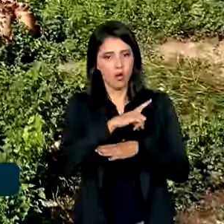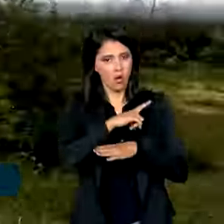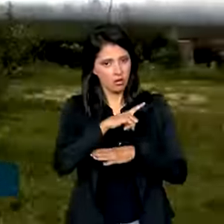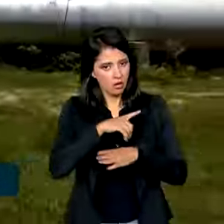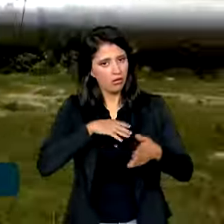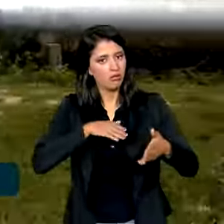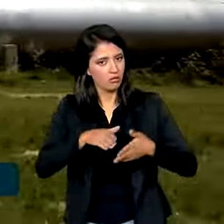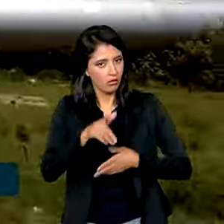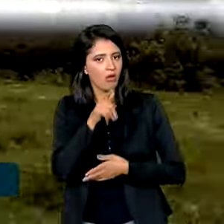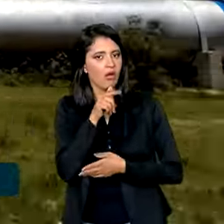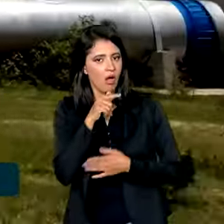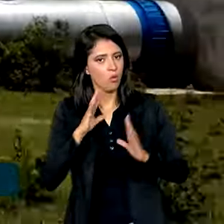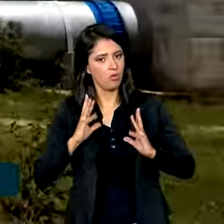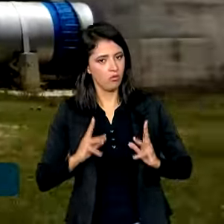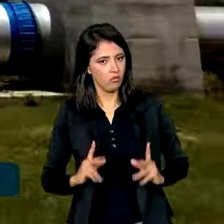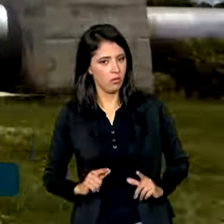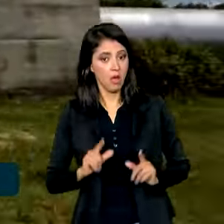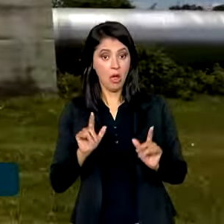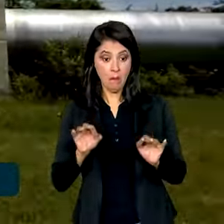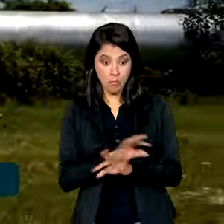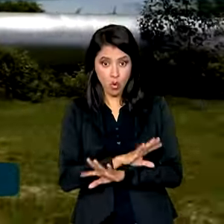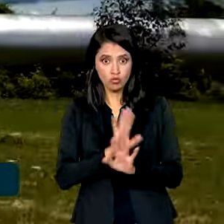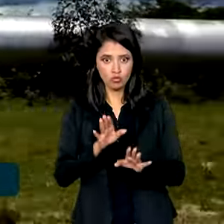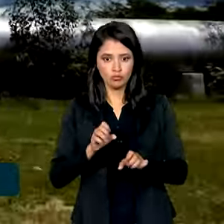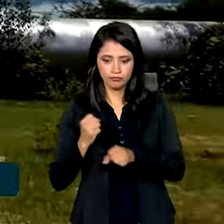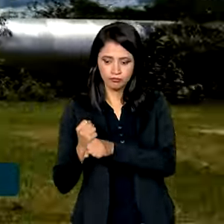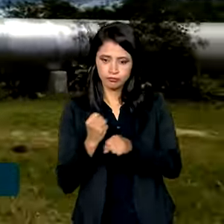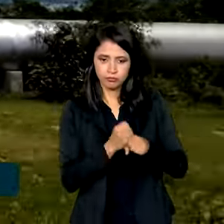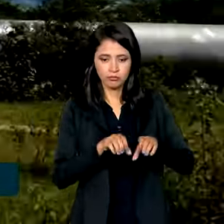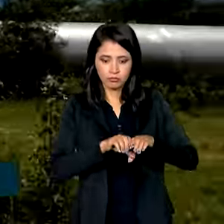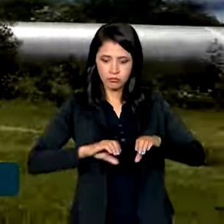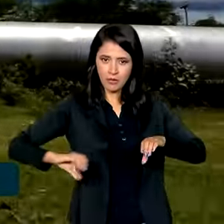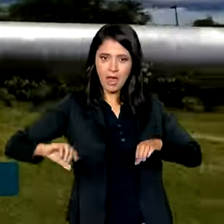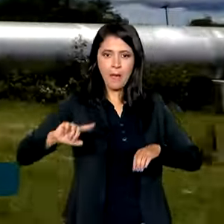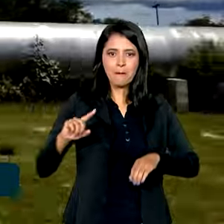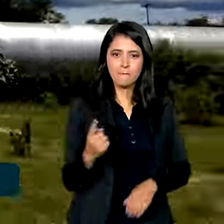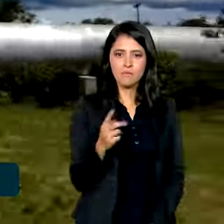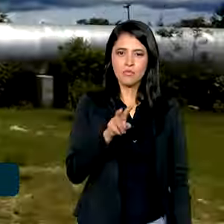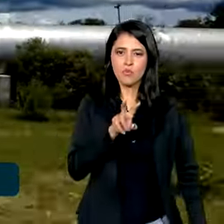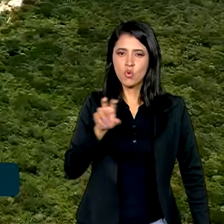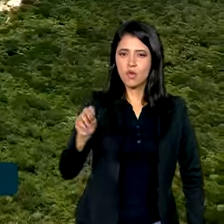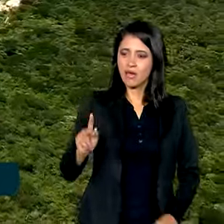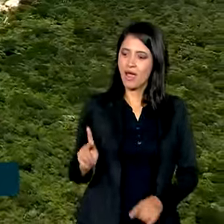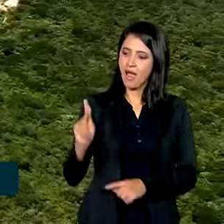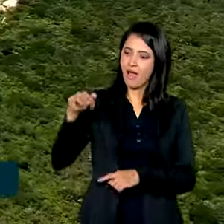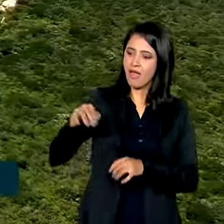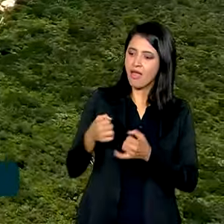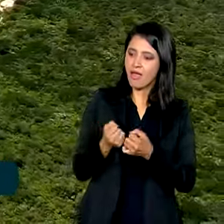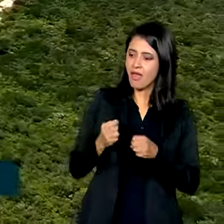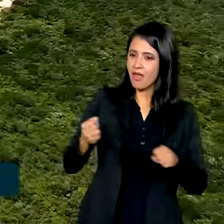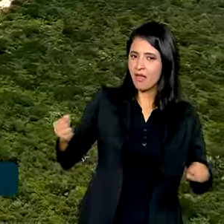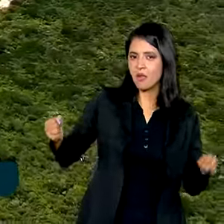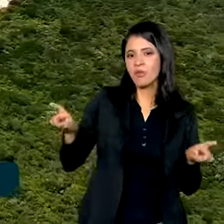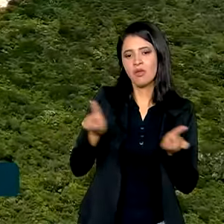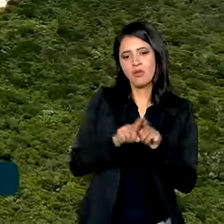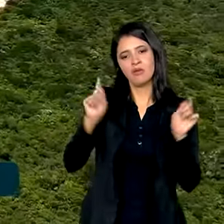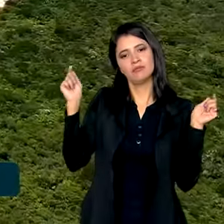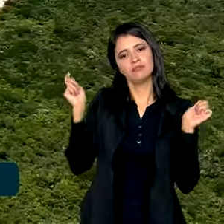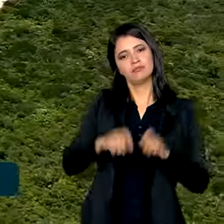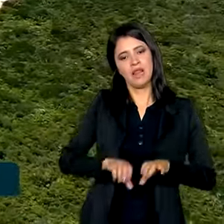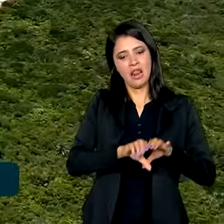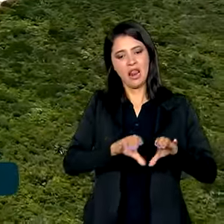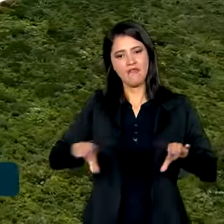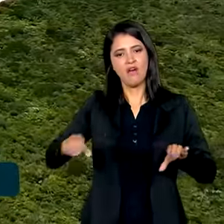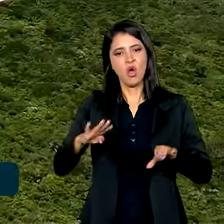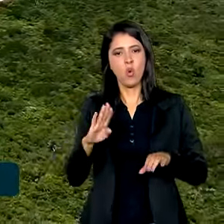potável. Quando for finalizada, a adutora do Agreste terá 1.500 quilômetros de extensão e capacidade de transportar cerca de